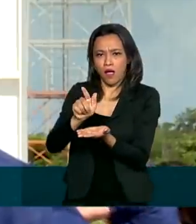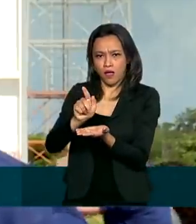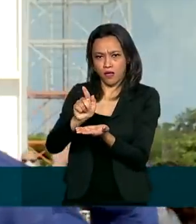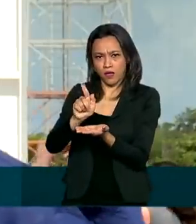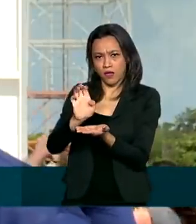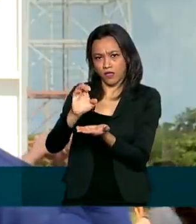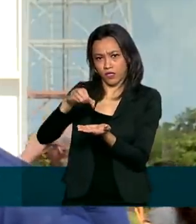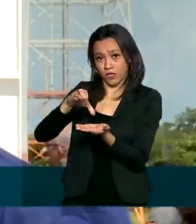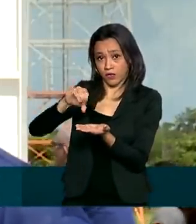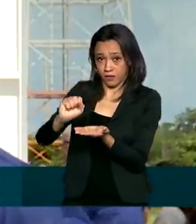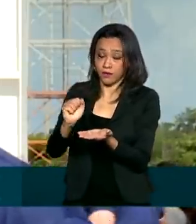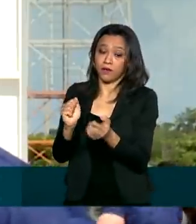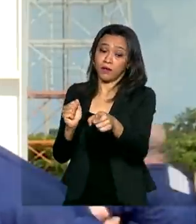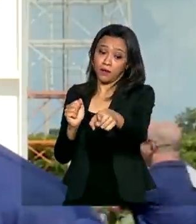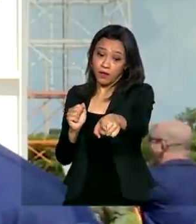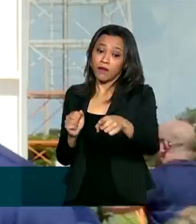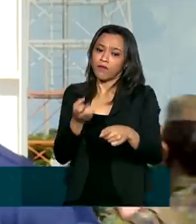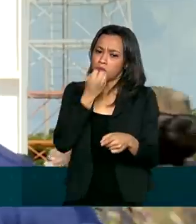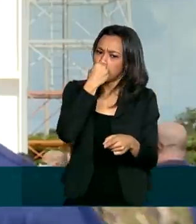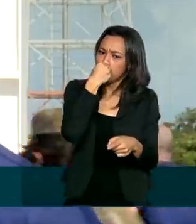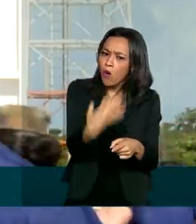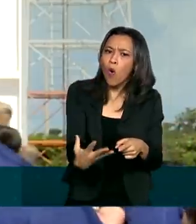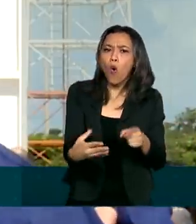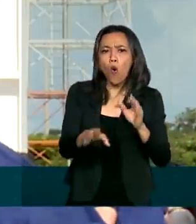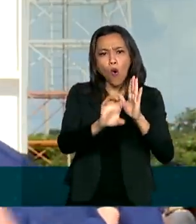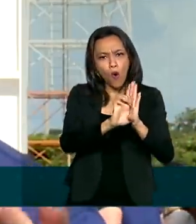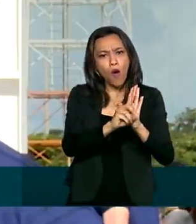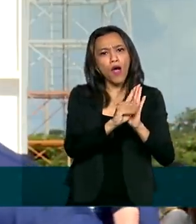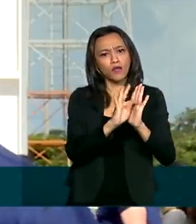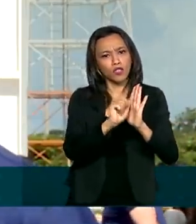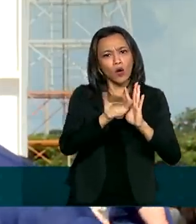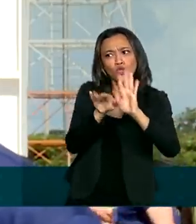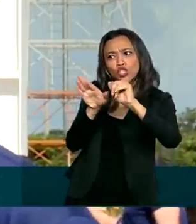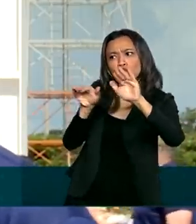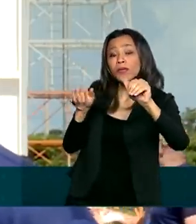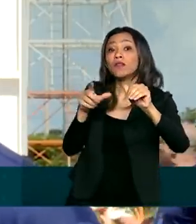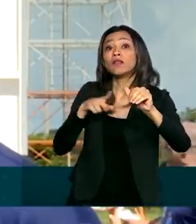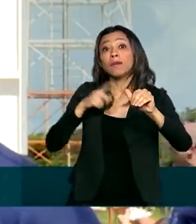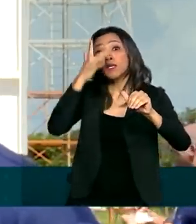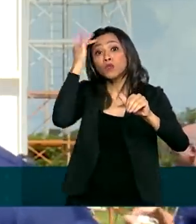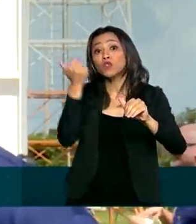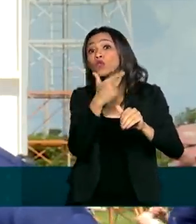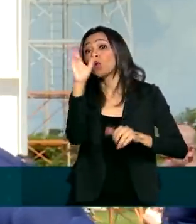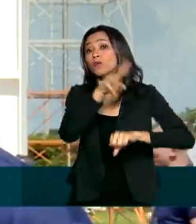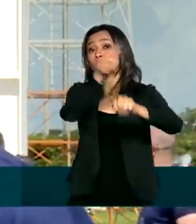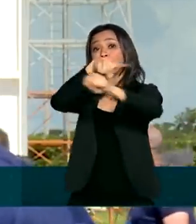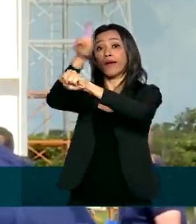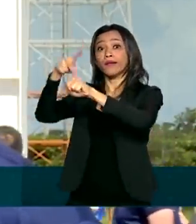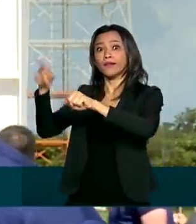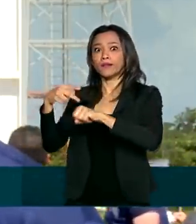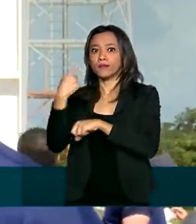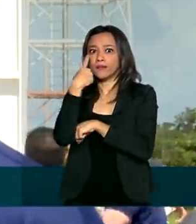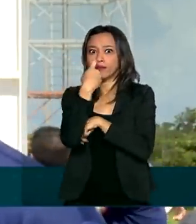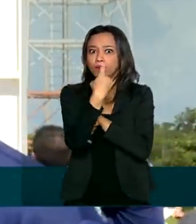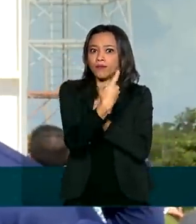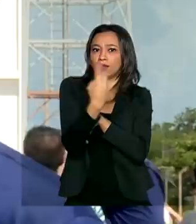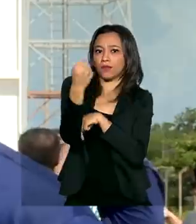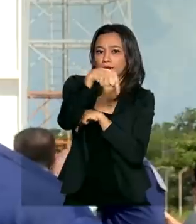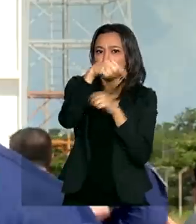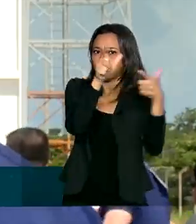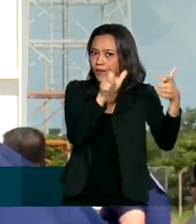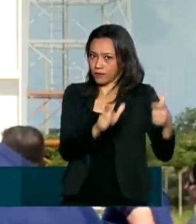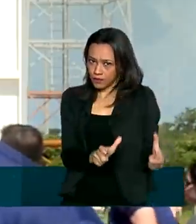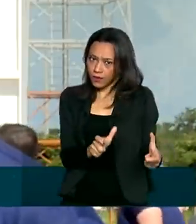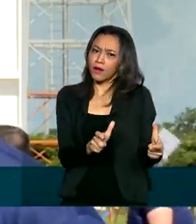Esse chamamento público foi muito bom, interessante. Nós já temos gente do outro lado do planeta se apresentando, então nós acreditamos que vamos trabalhar com